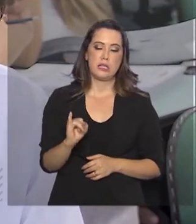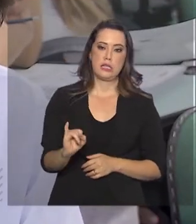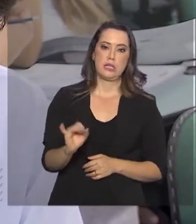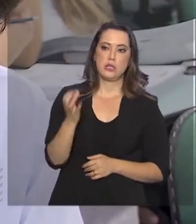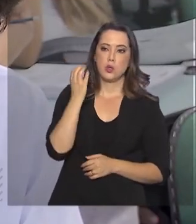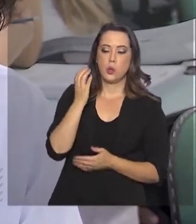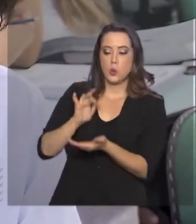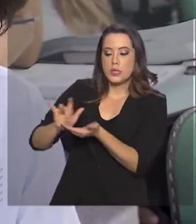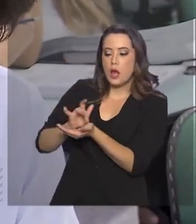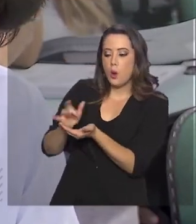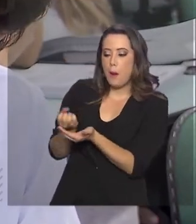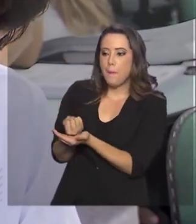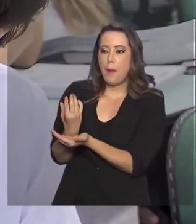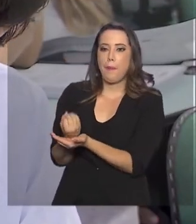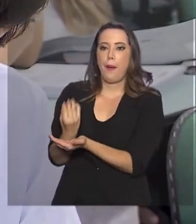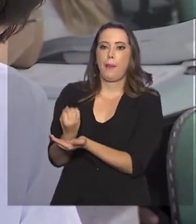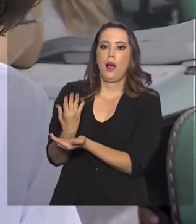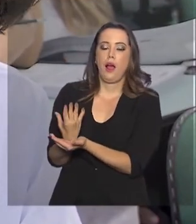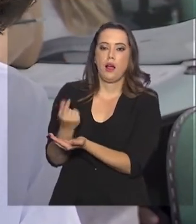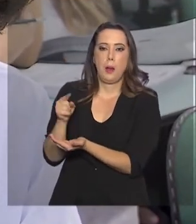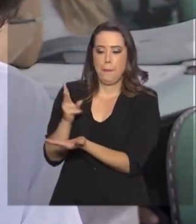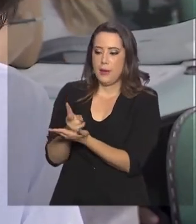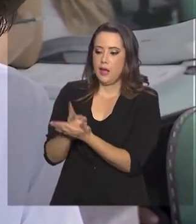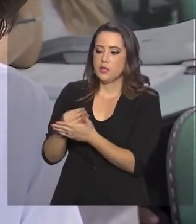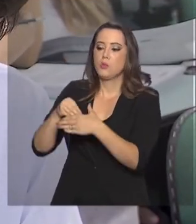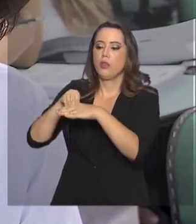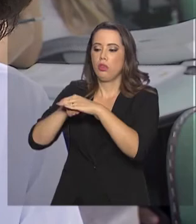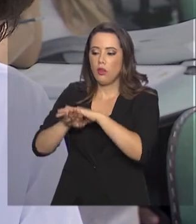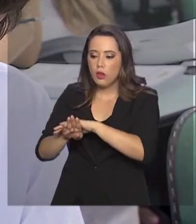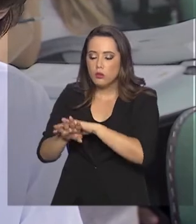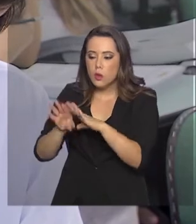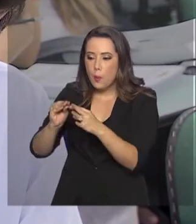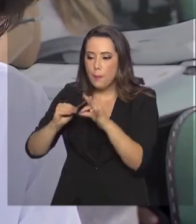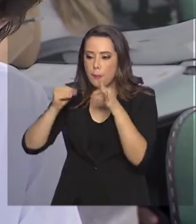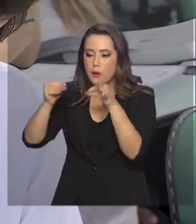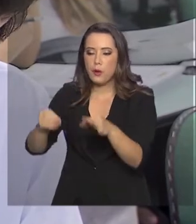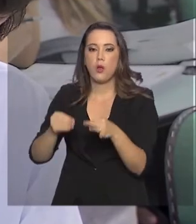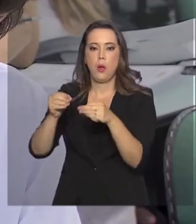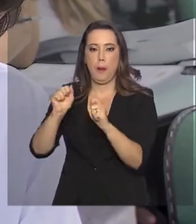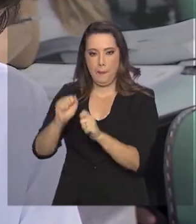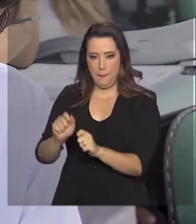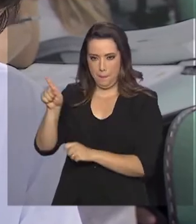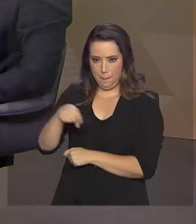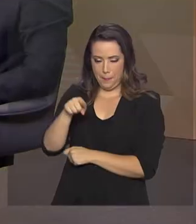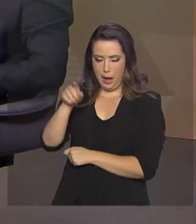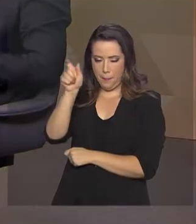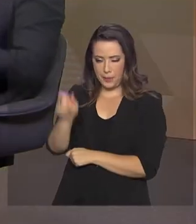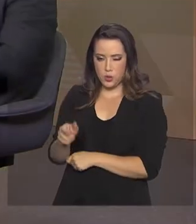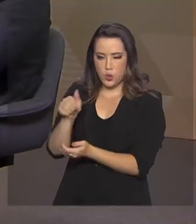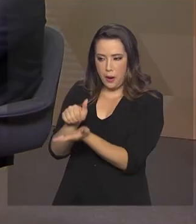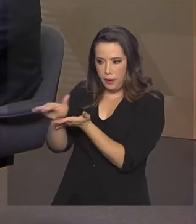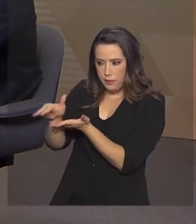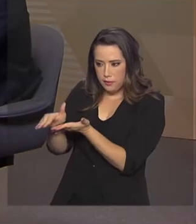durante a prova, mesmo dentro do envelope protetor, lá o preto, o participante pode ser eliminado? Sim, exatamente.